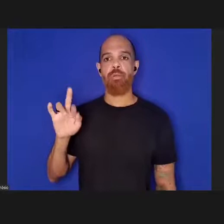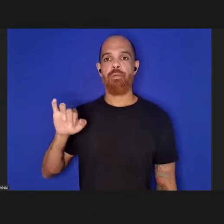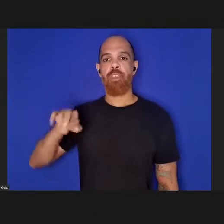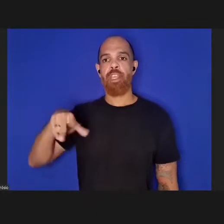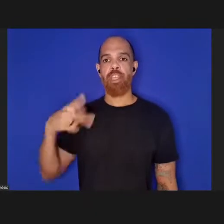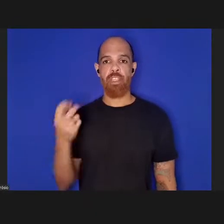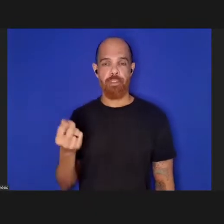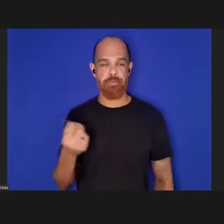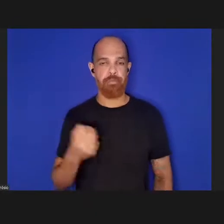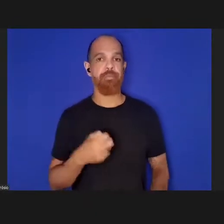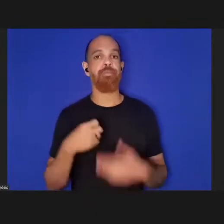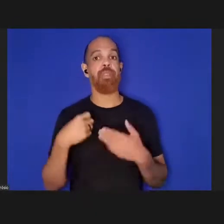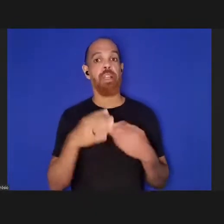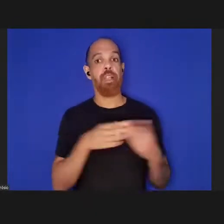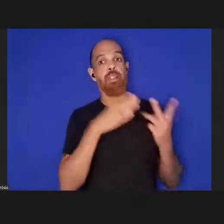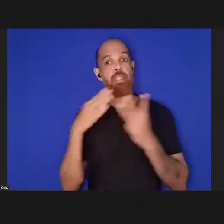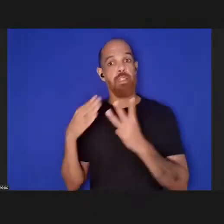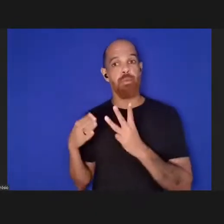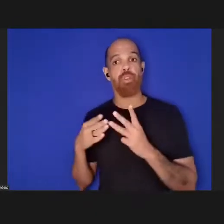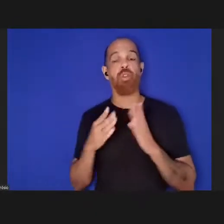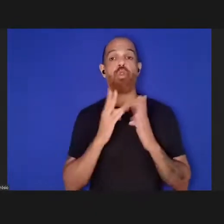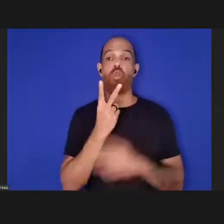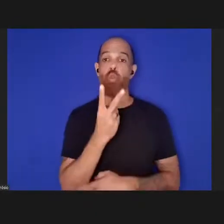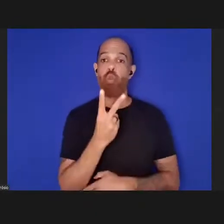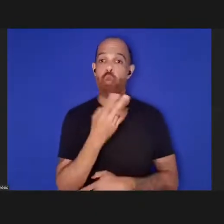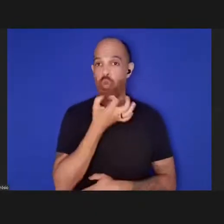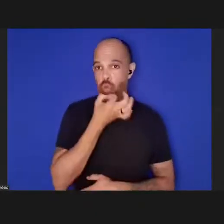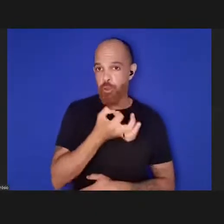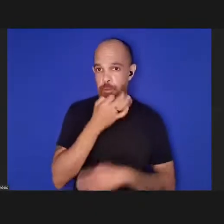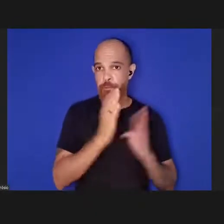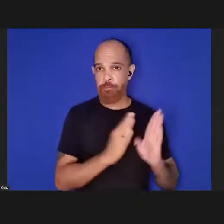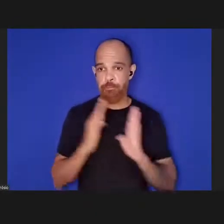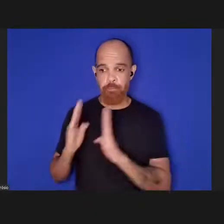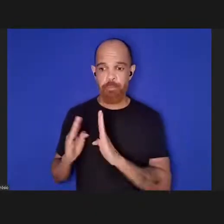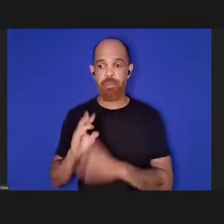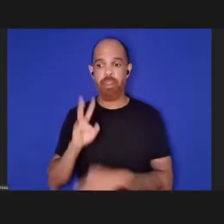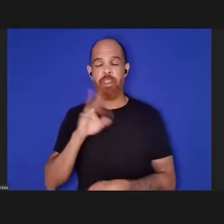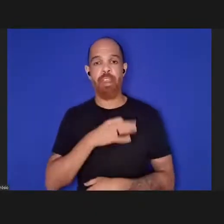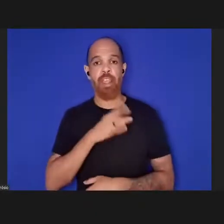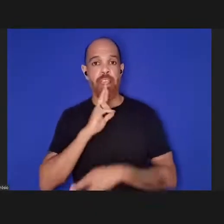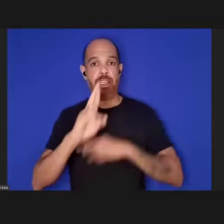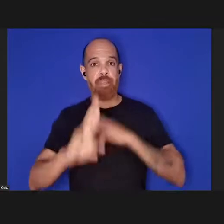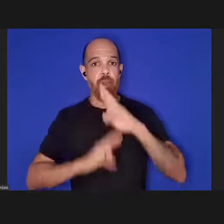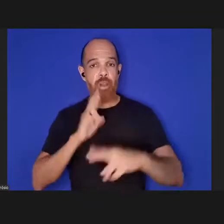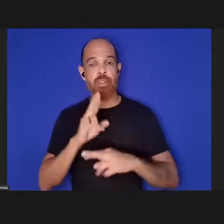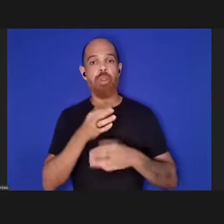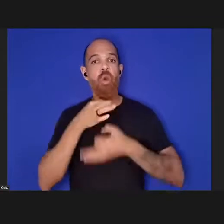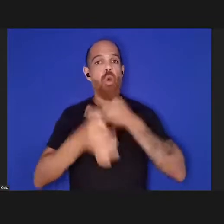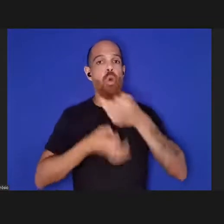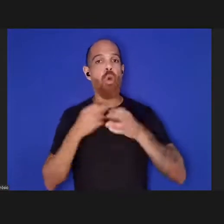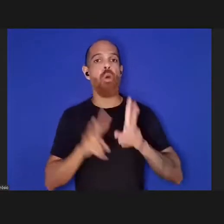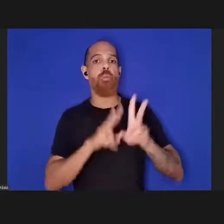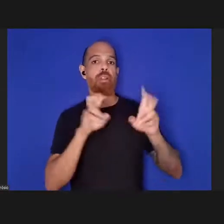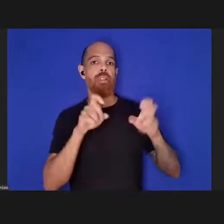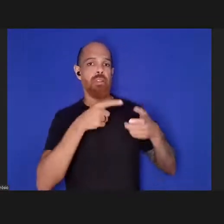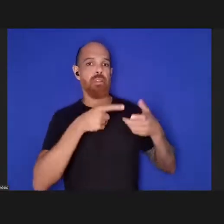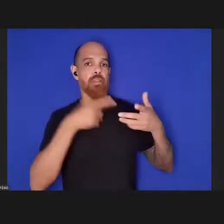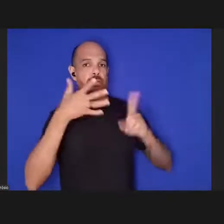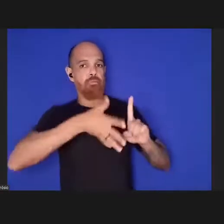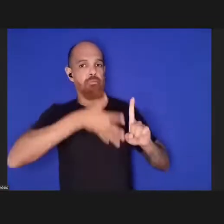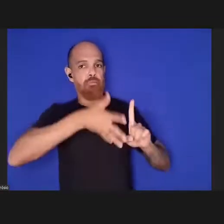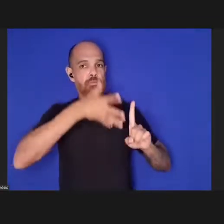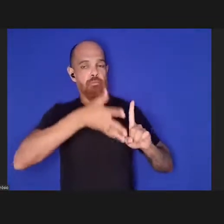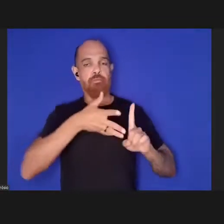depois nós teremos dois comentaristas que estarão respondendo e comentando essas questões não obstante queremos